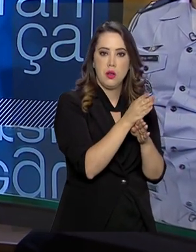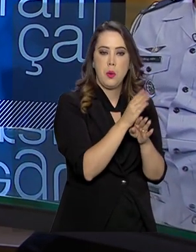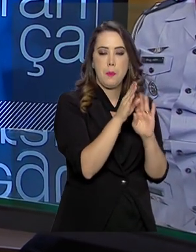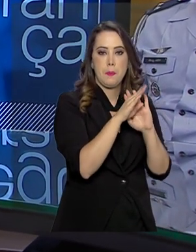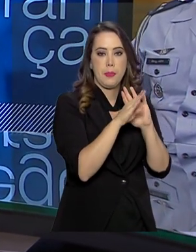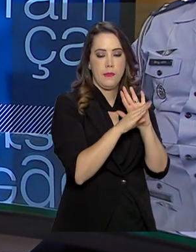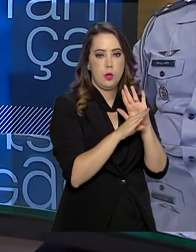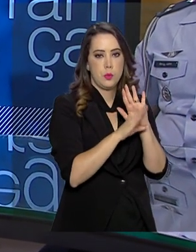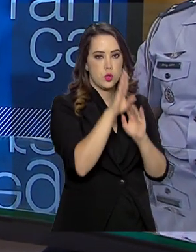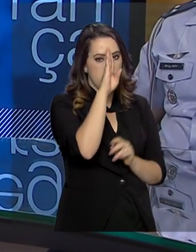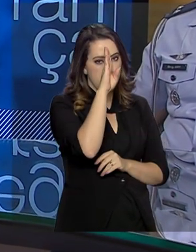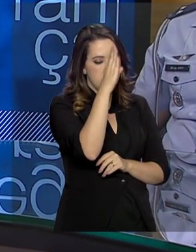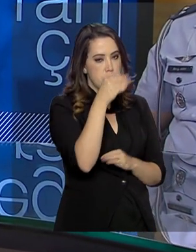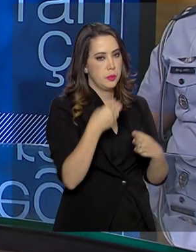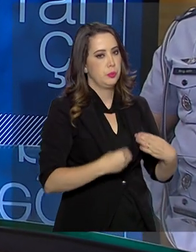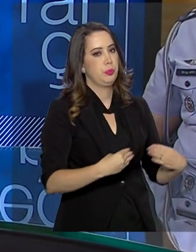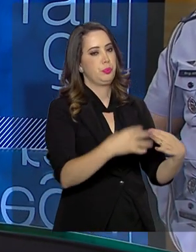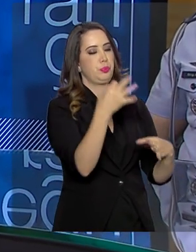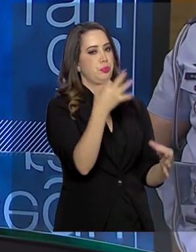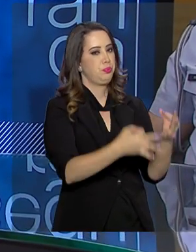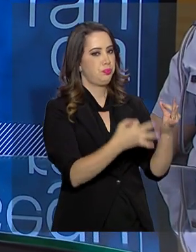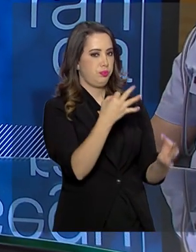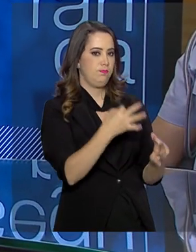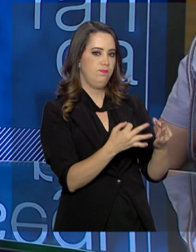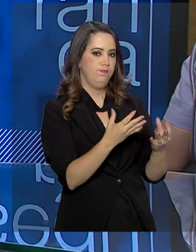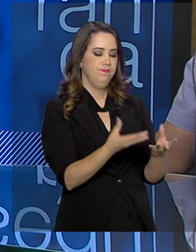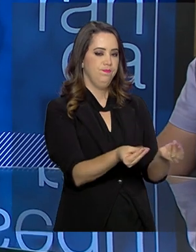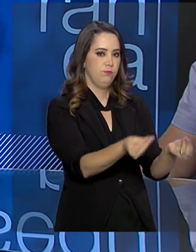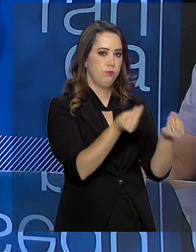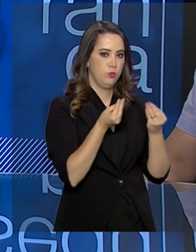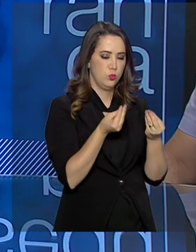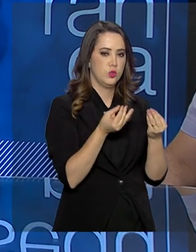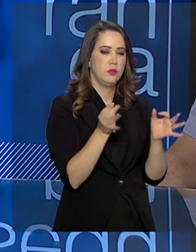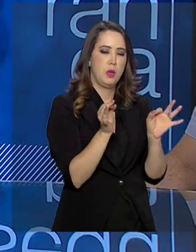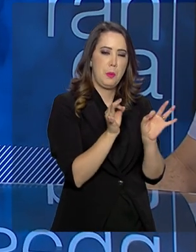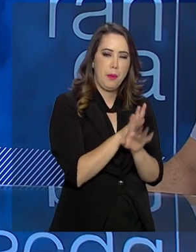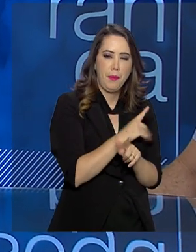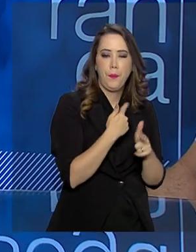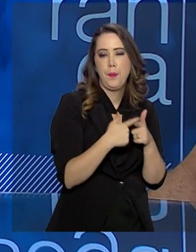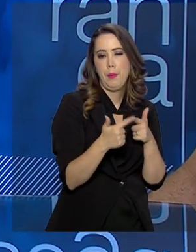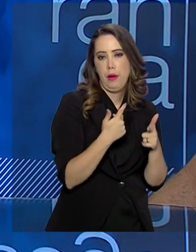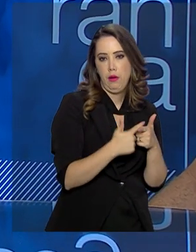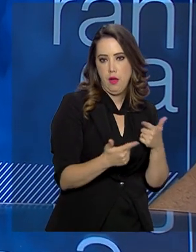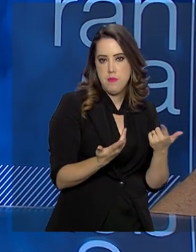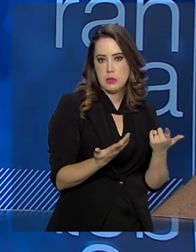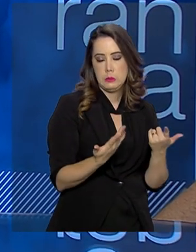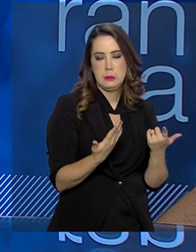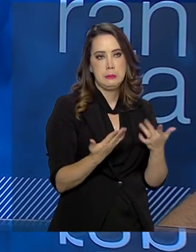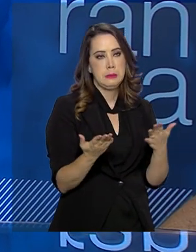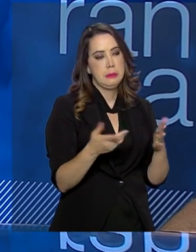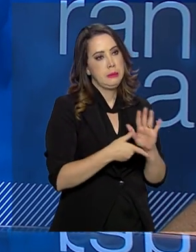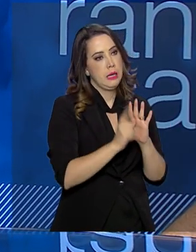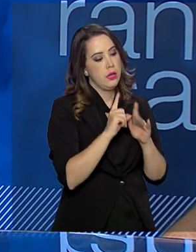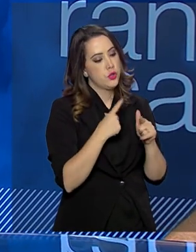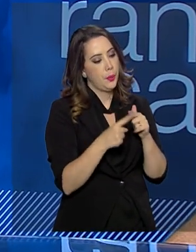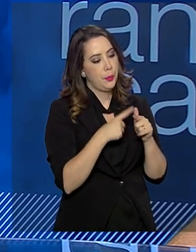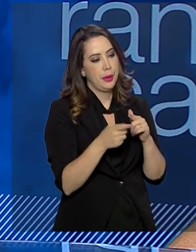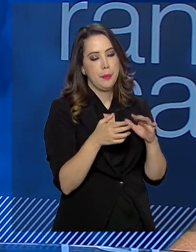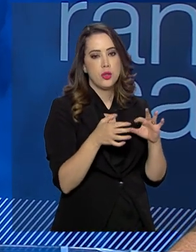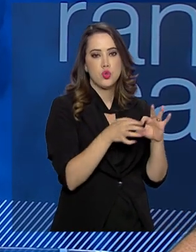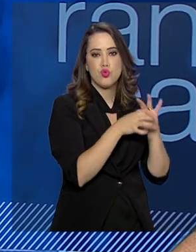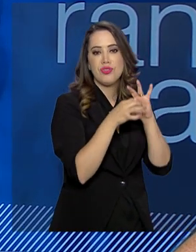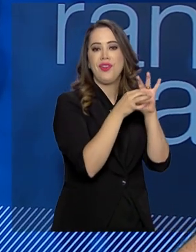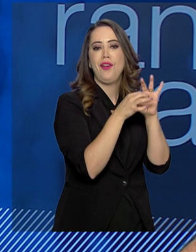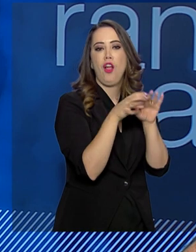Justiça. Ele vem para resolver muitos problemas em relação à integração. O Fusion Center, ele cria um